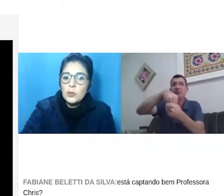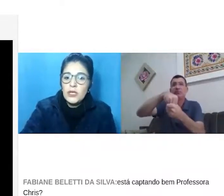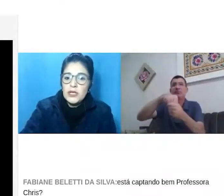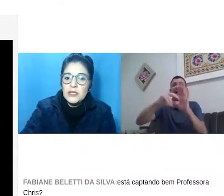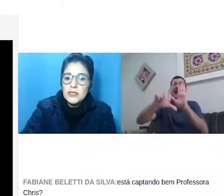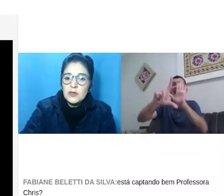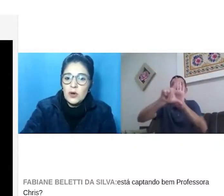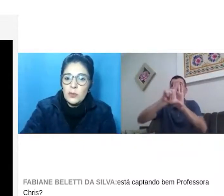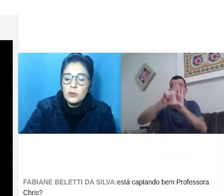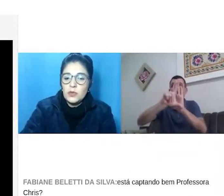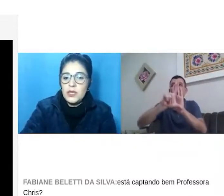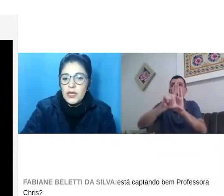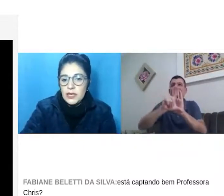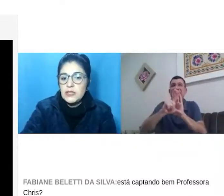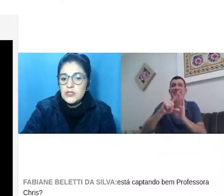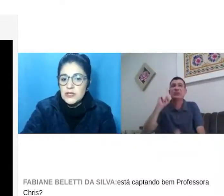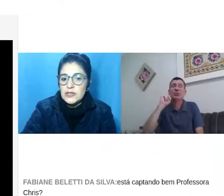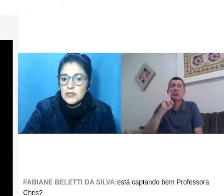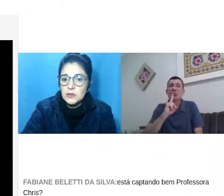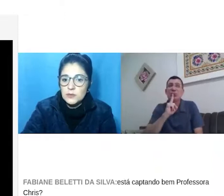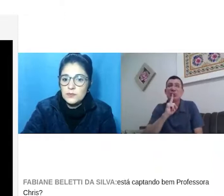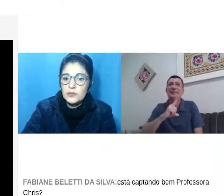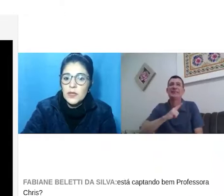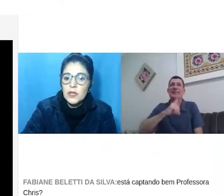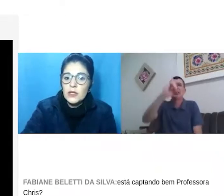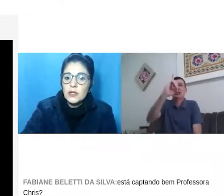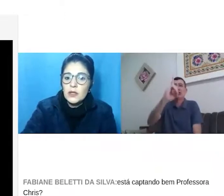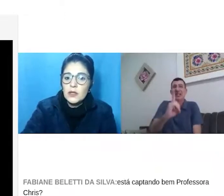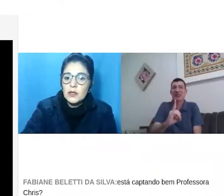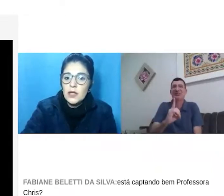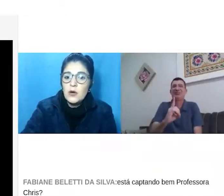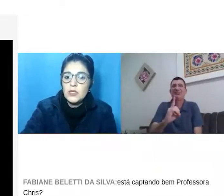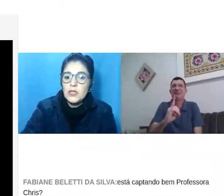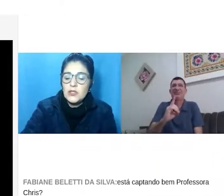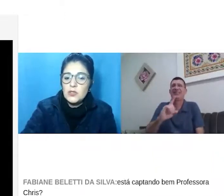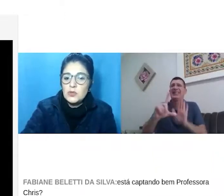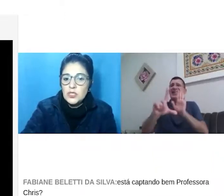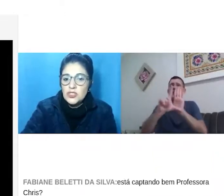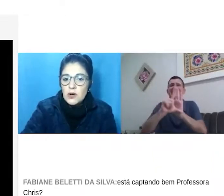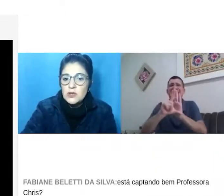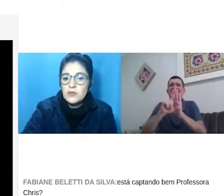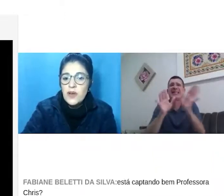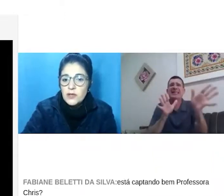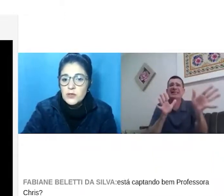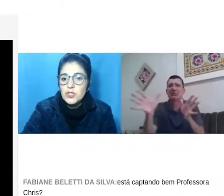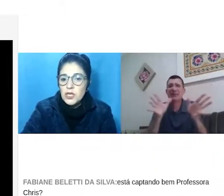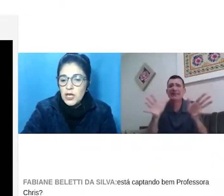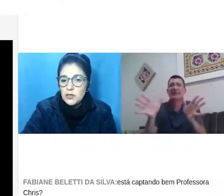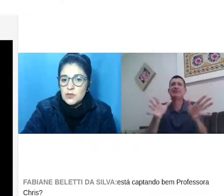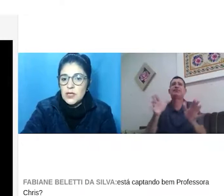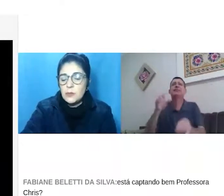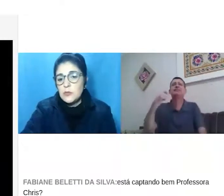Sobre esse tópico, que é a legislação, a comunidade surda já alcançou vários